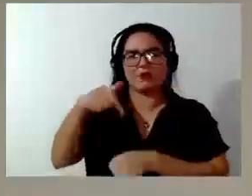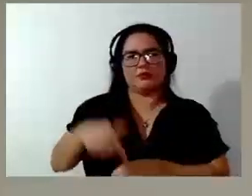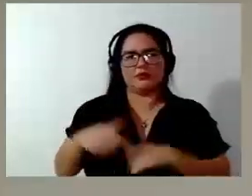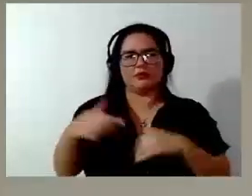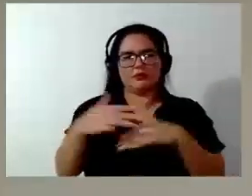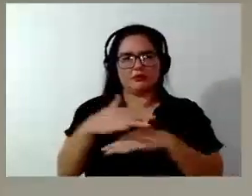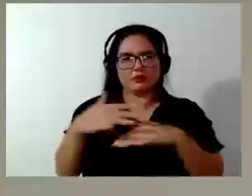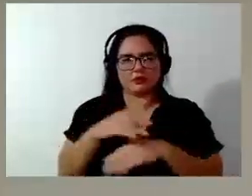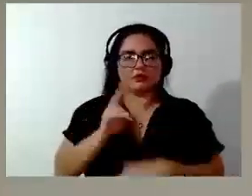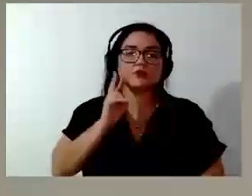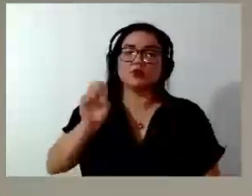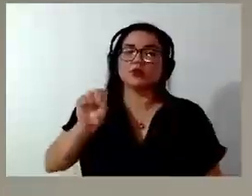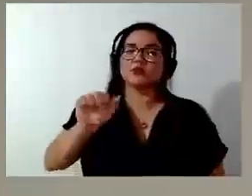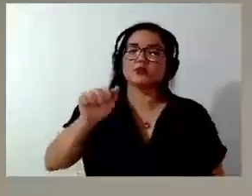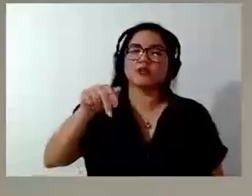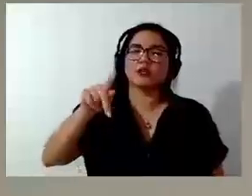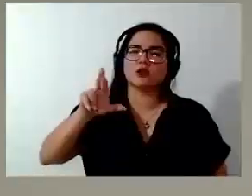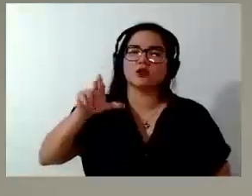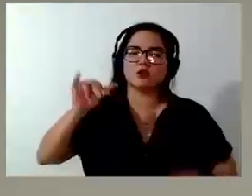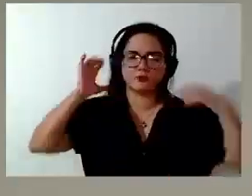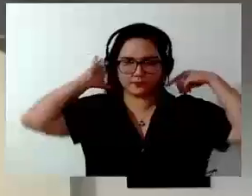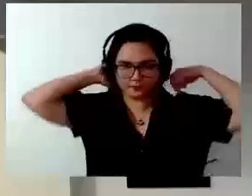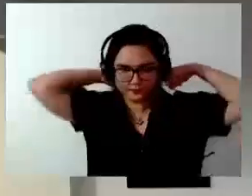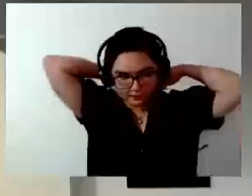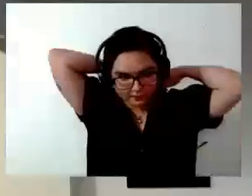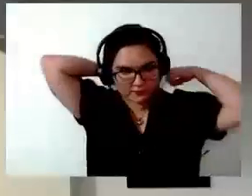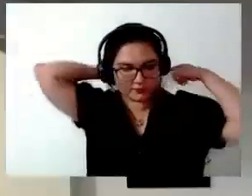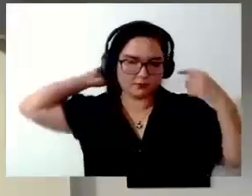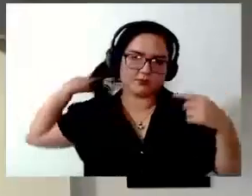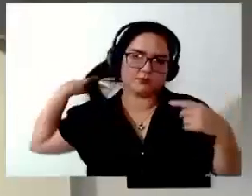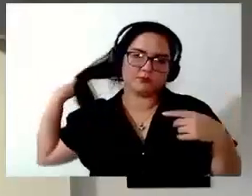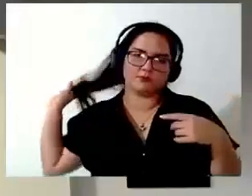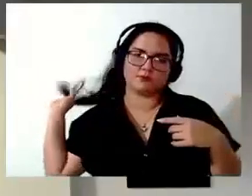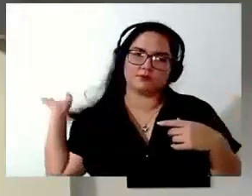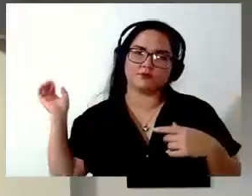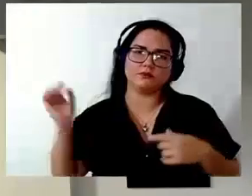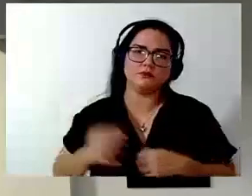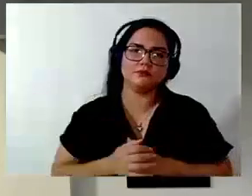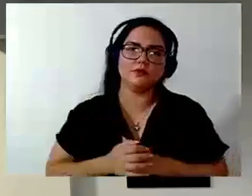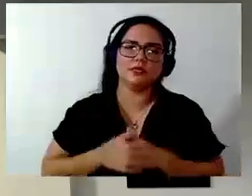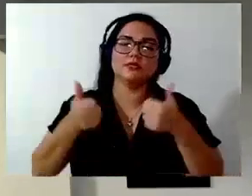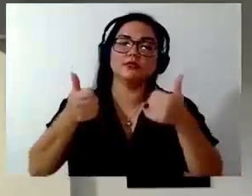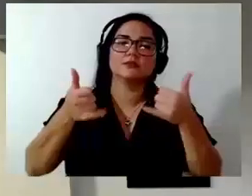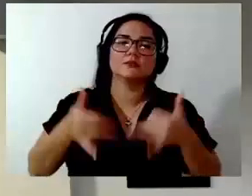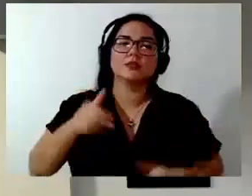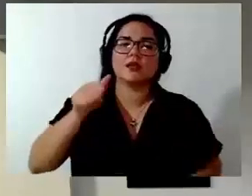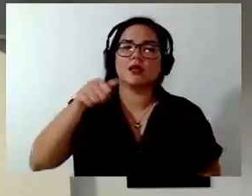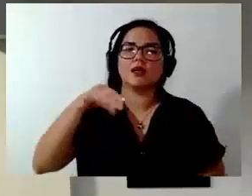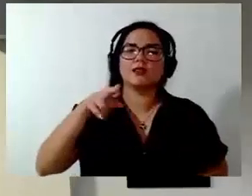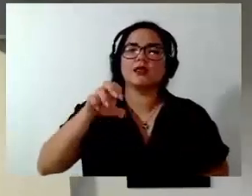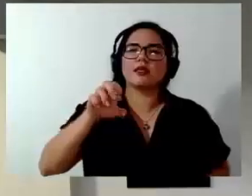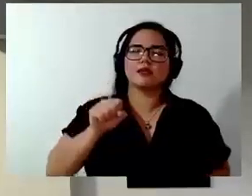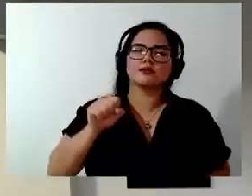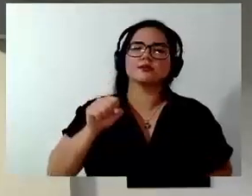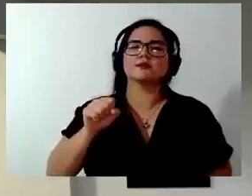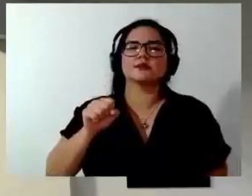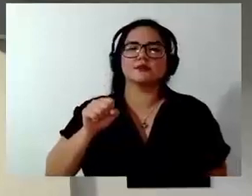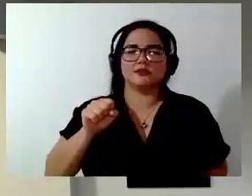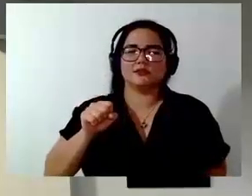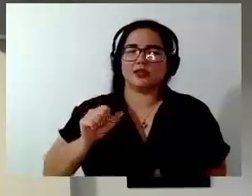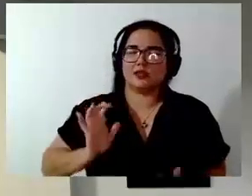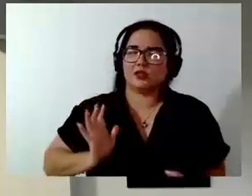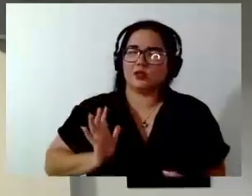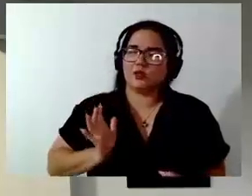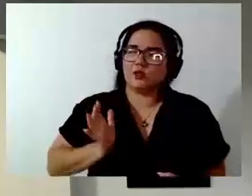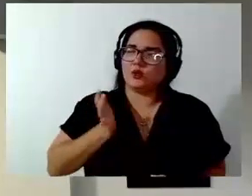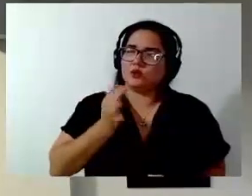Sandro. O Douglas, obrigado pela parte. Quando falo em anteres, é até nojento de a gente falar, não